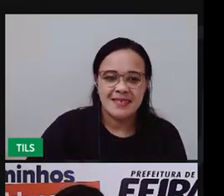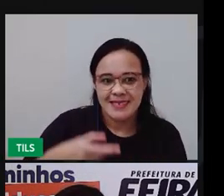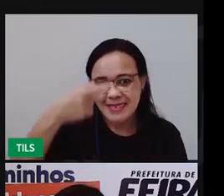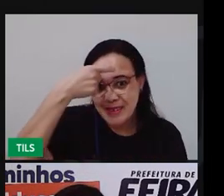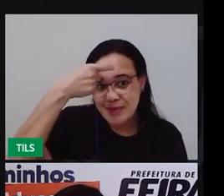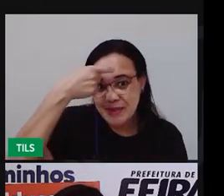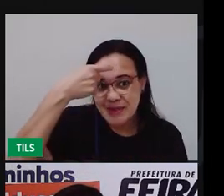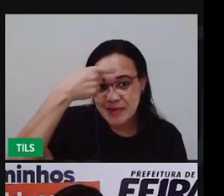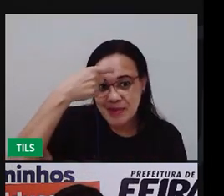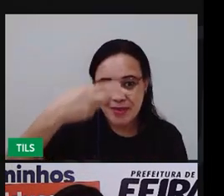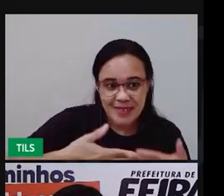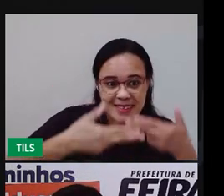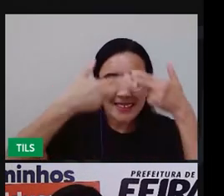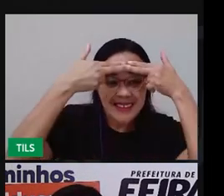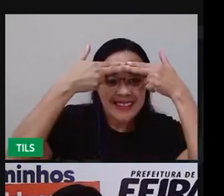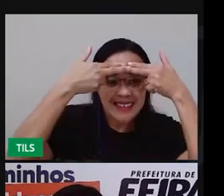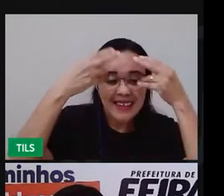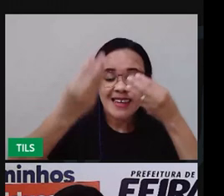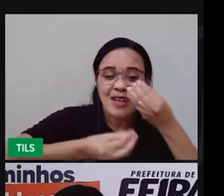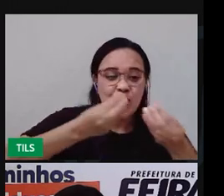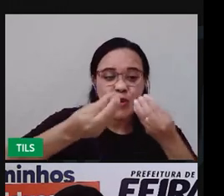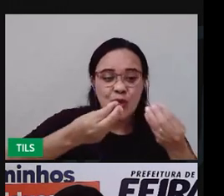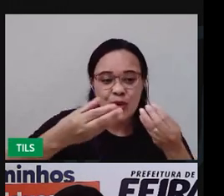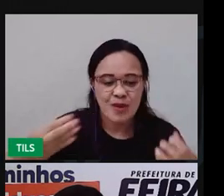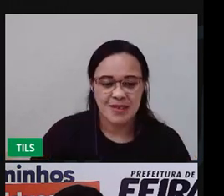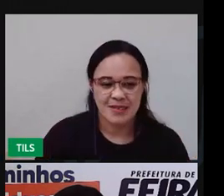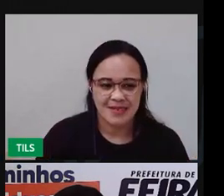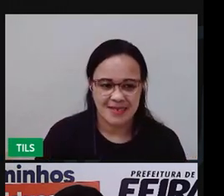Tá? Um jogo da memória.